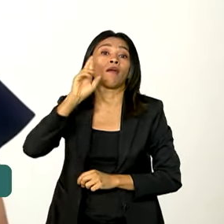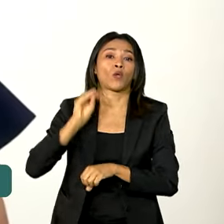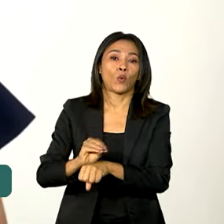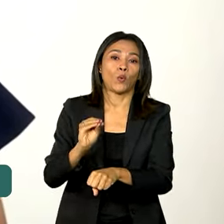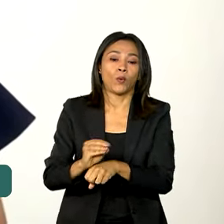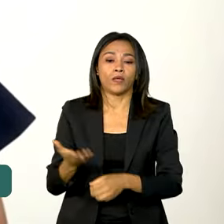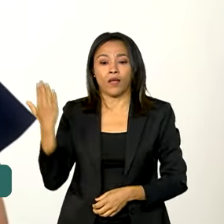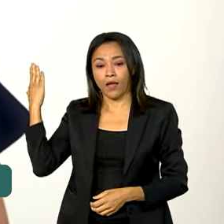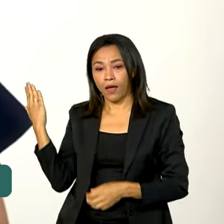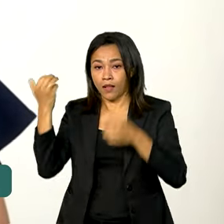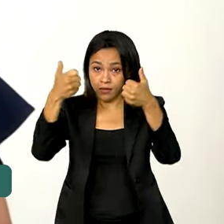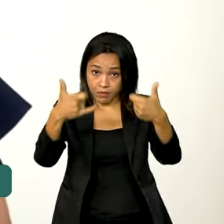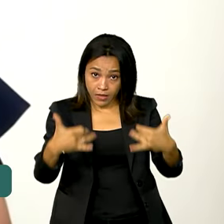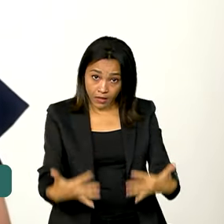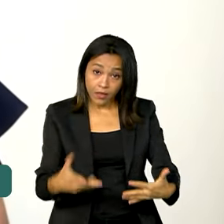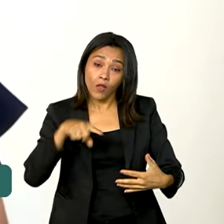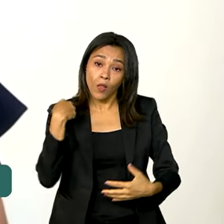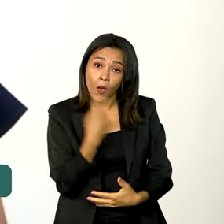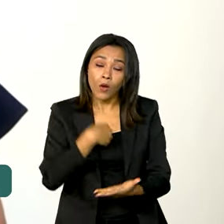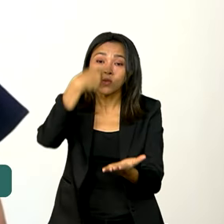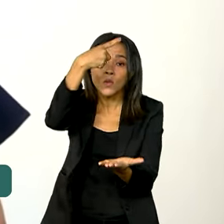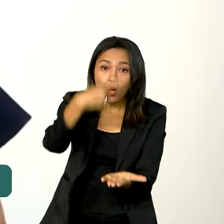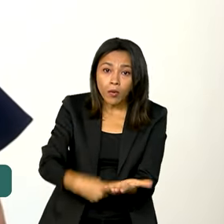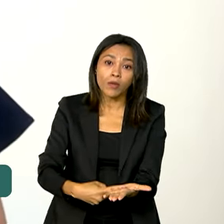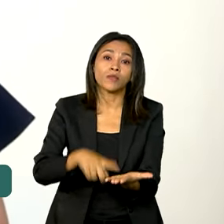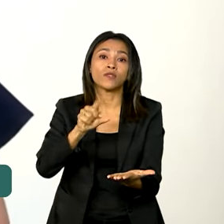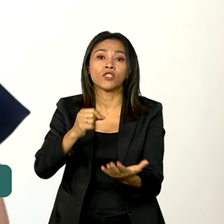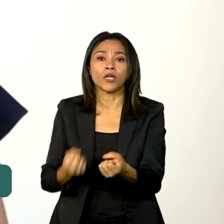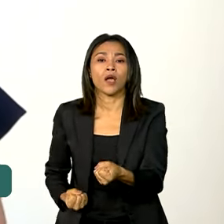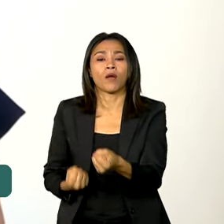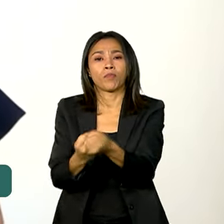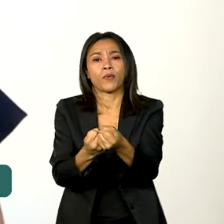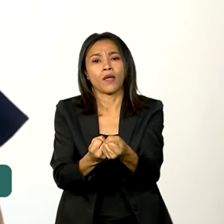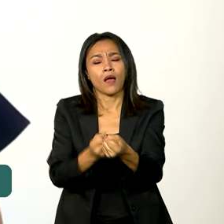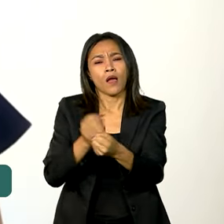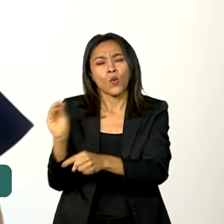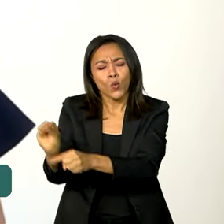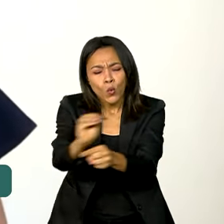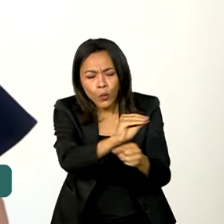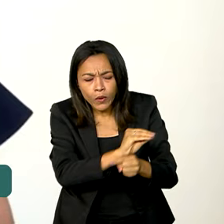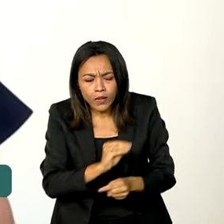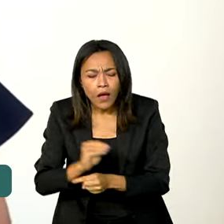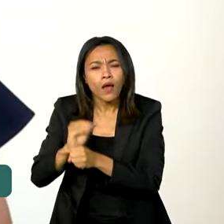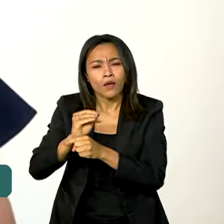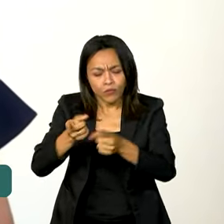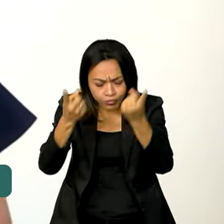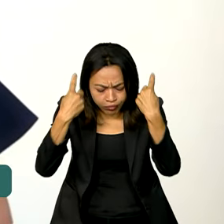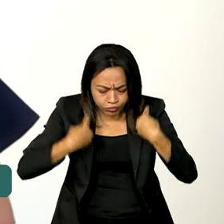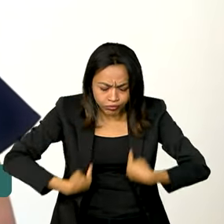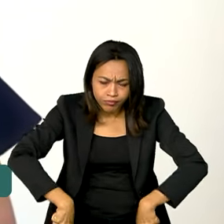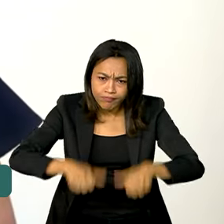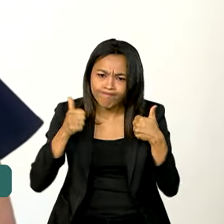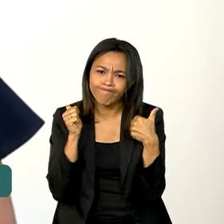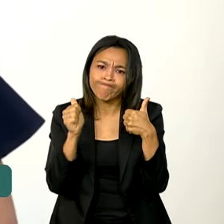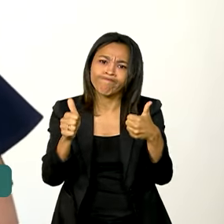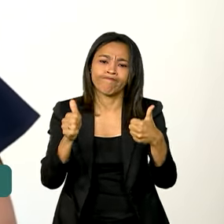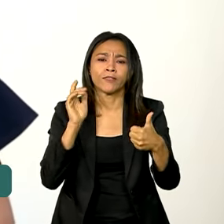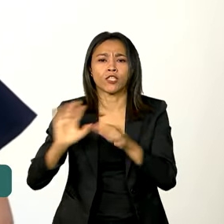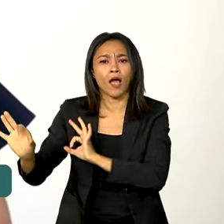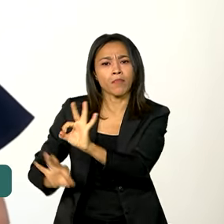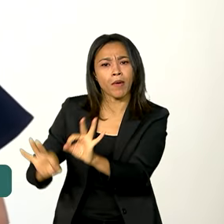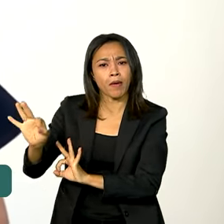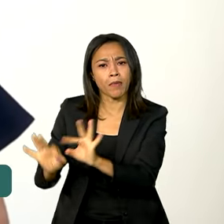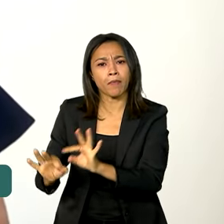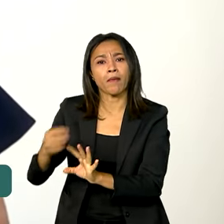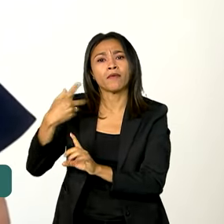comprometidos ainda em fortalecer a linha de cuidado integral. Estão previstas 24